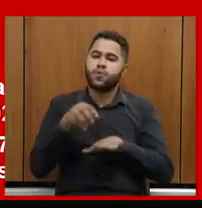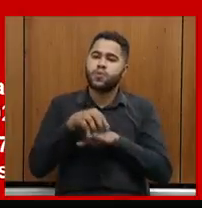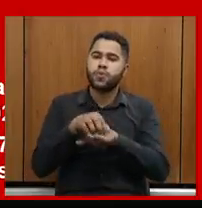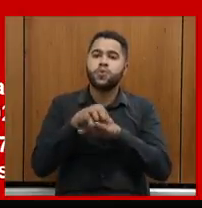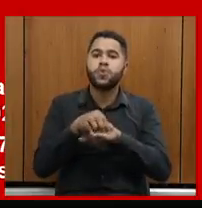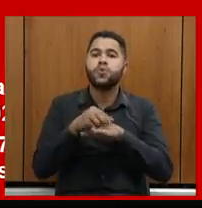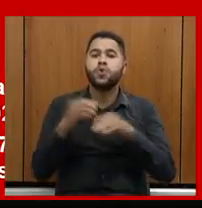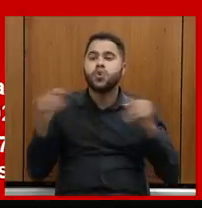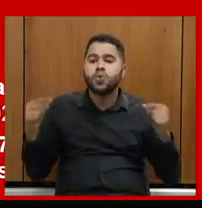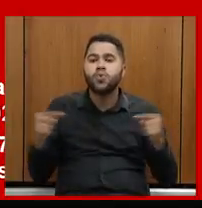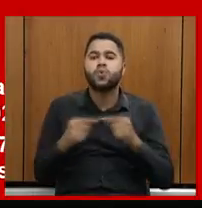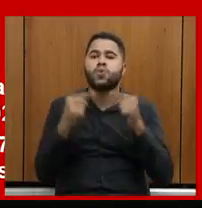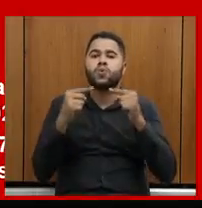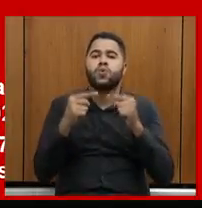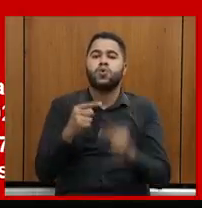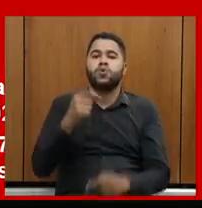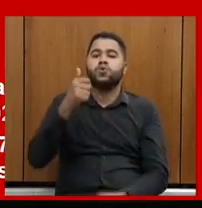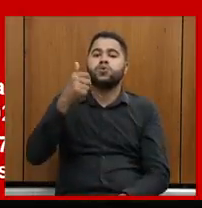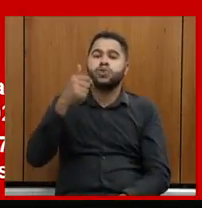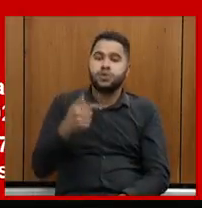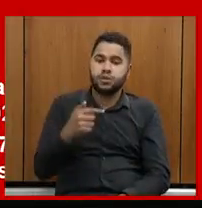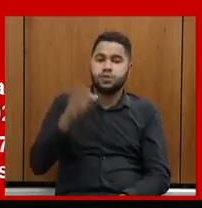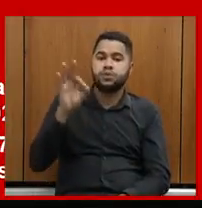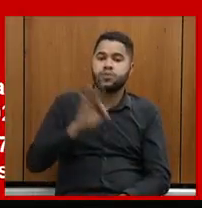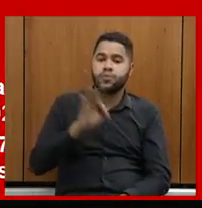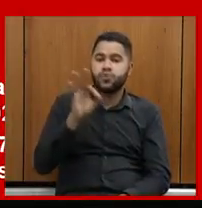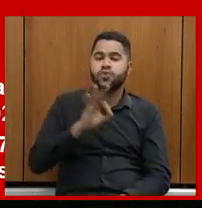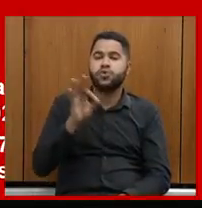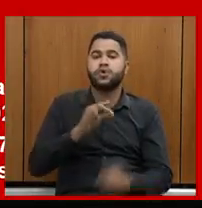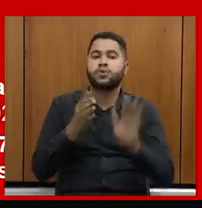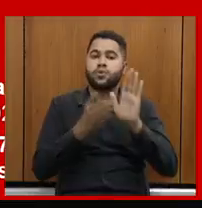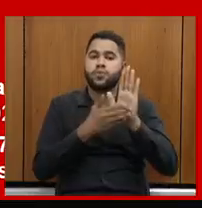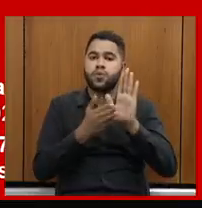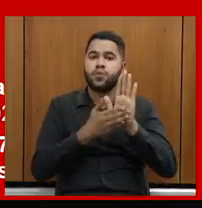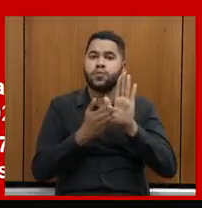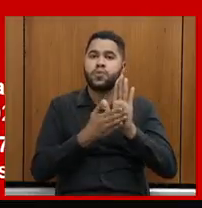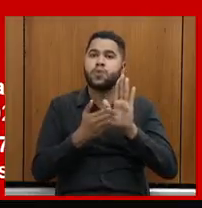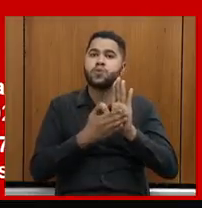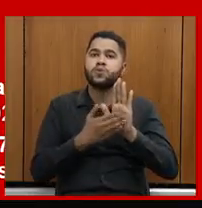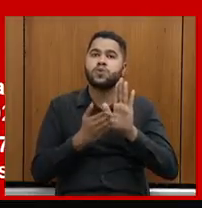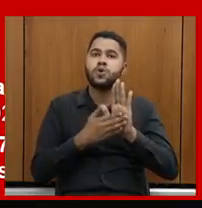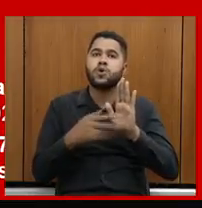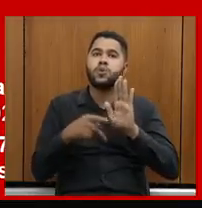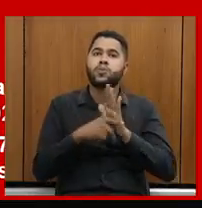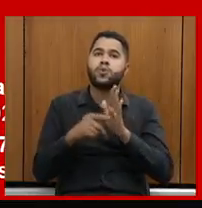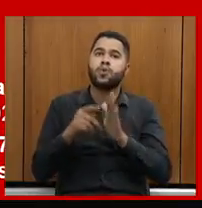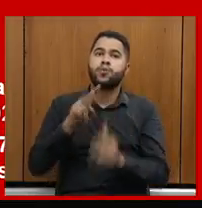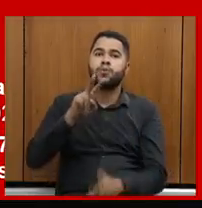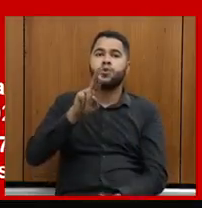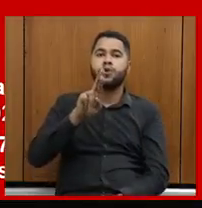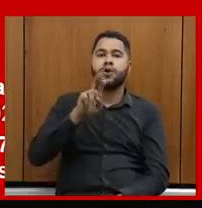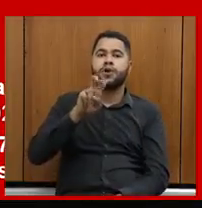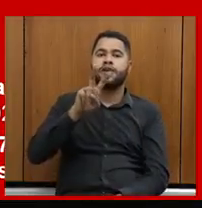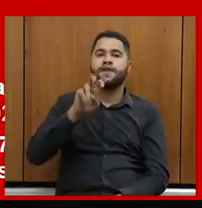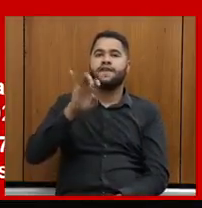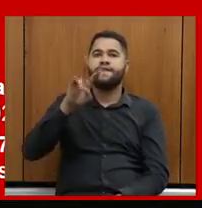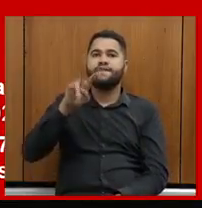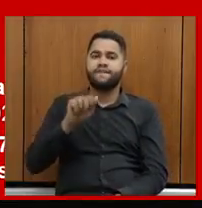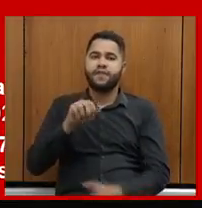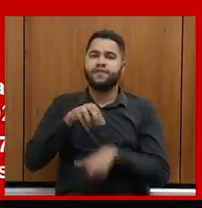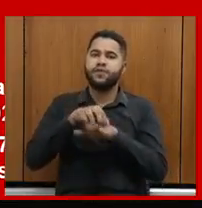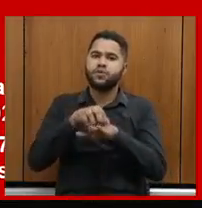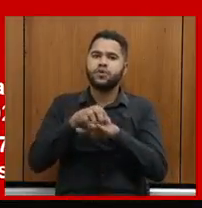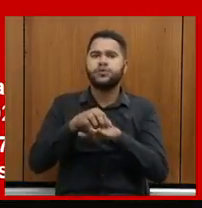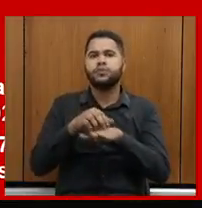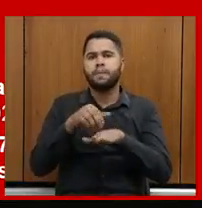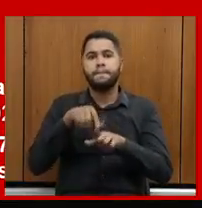Isso corresponde a 17% da proposta do Reviva Turismo, do início, que foi de 100 mil empregos. Nós temos